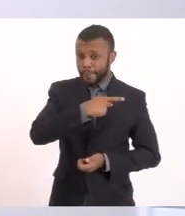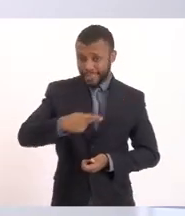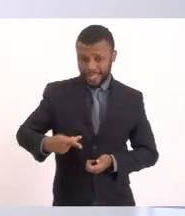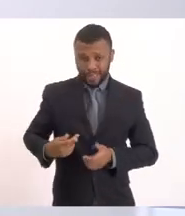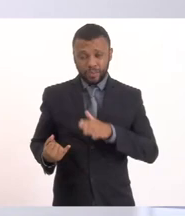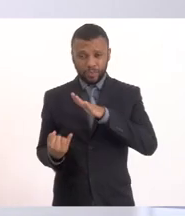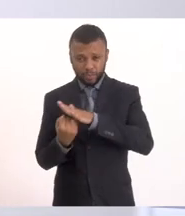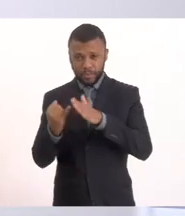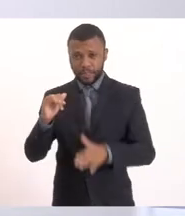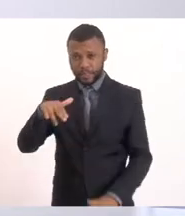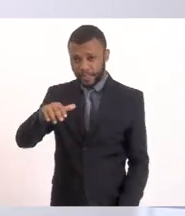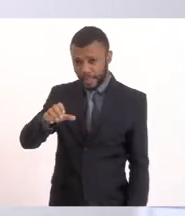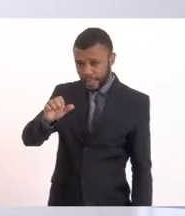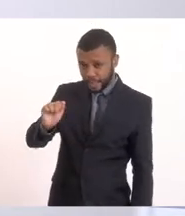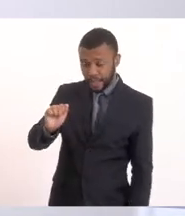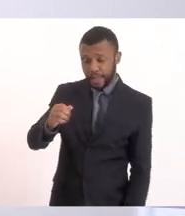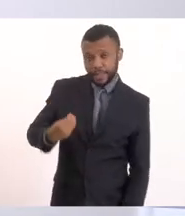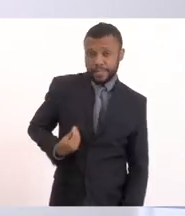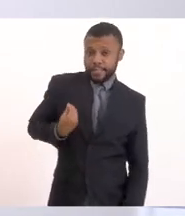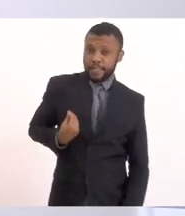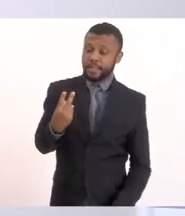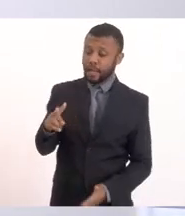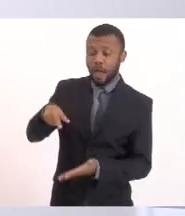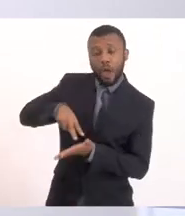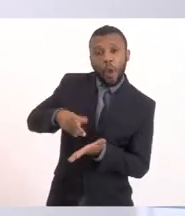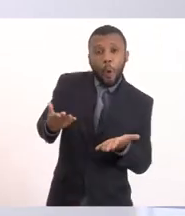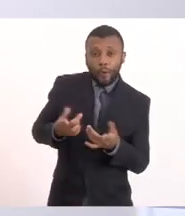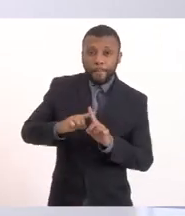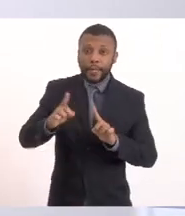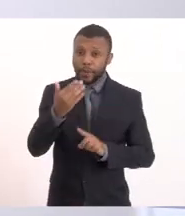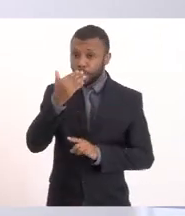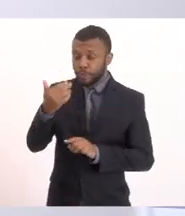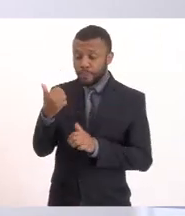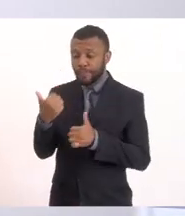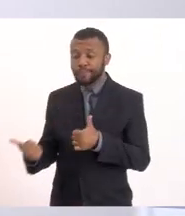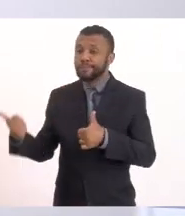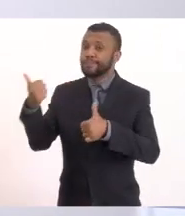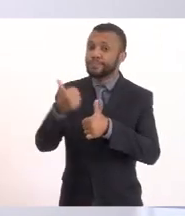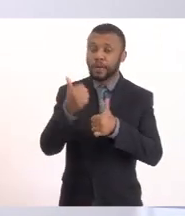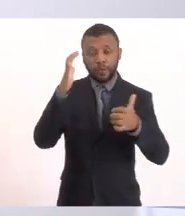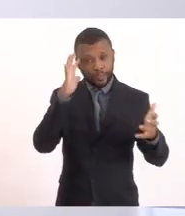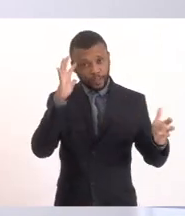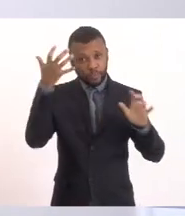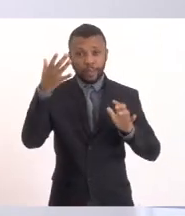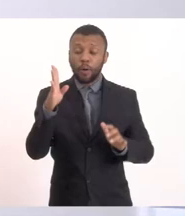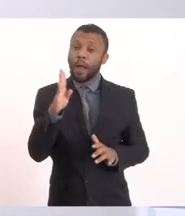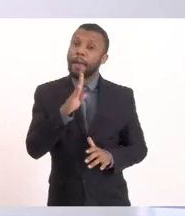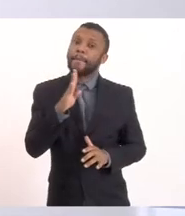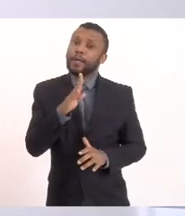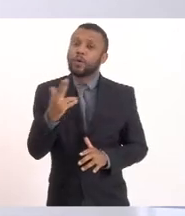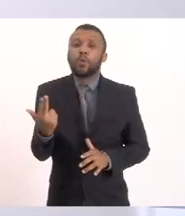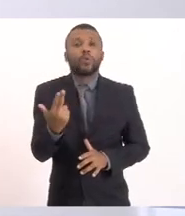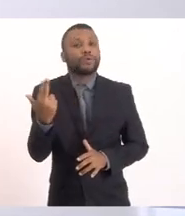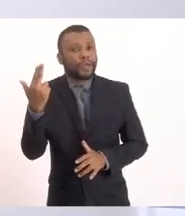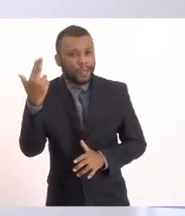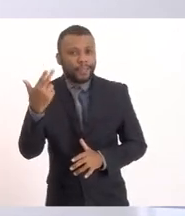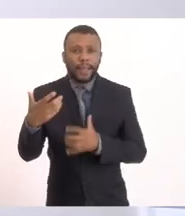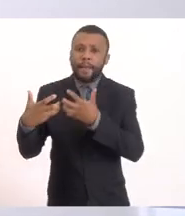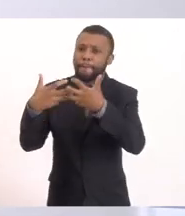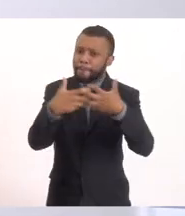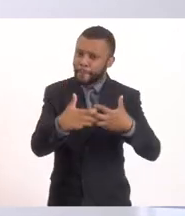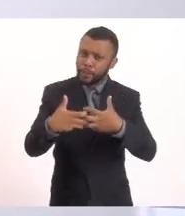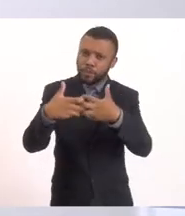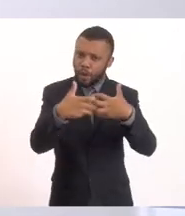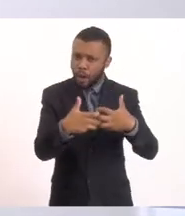hoje, ele pediu que eu o representasse, porque com essa situação emergencial lá em Petrópolis, ontem à noite mesmo, ele